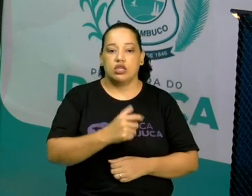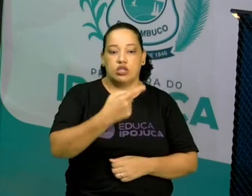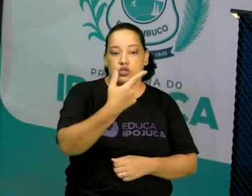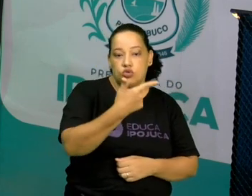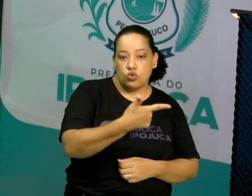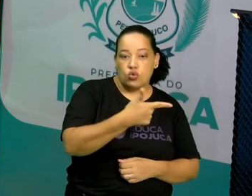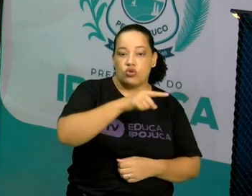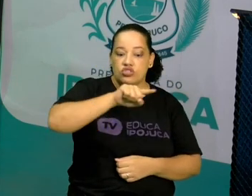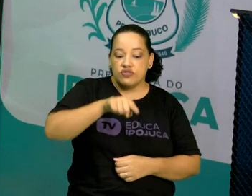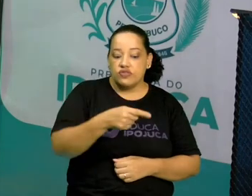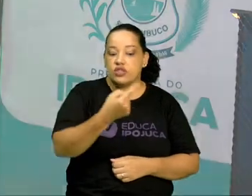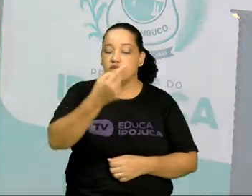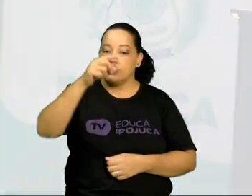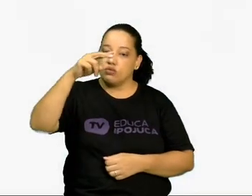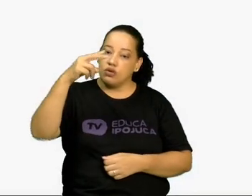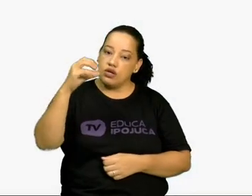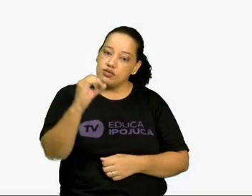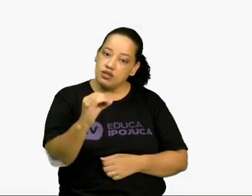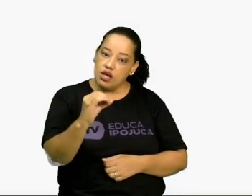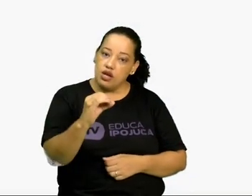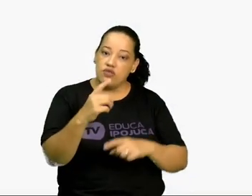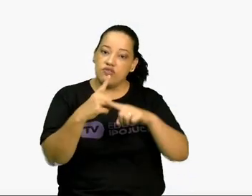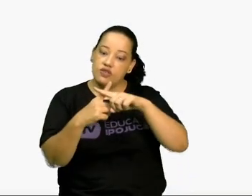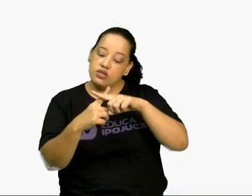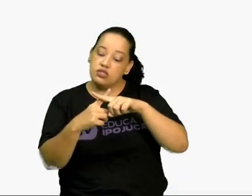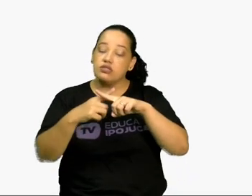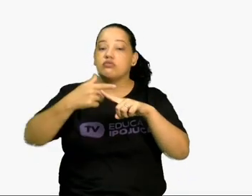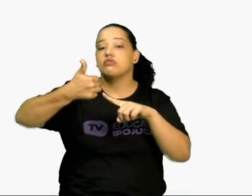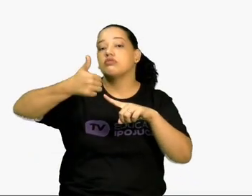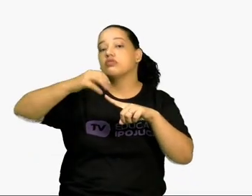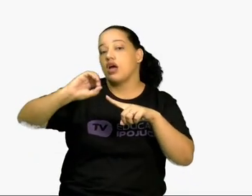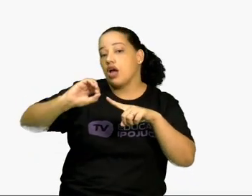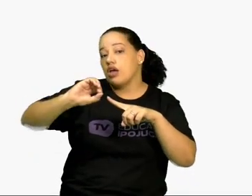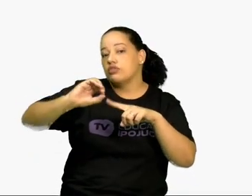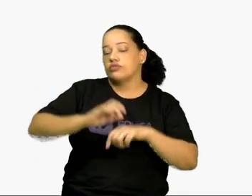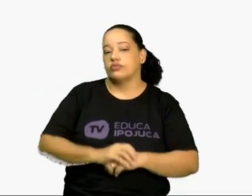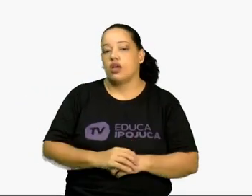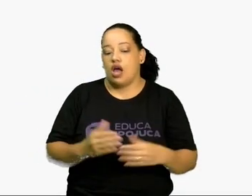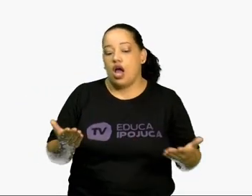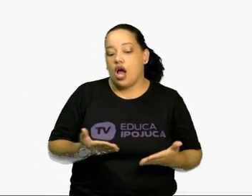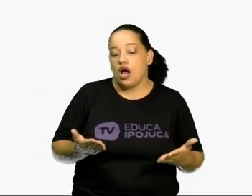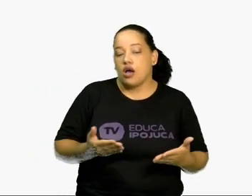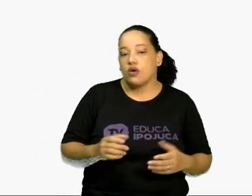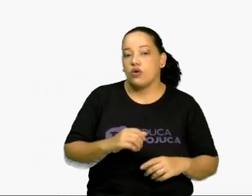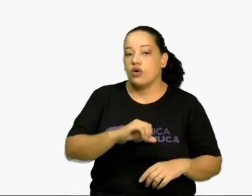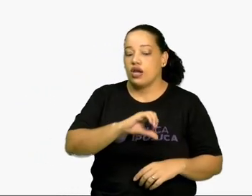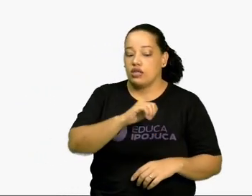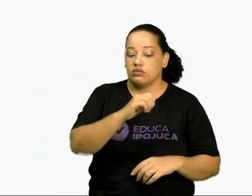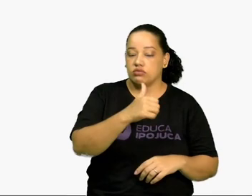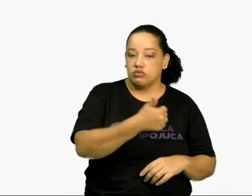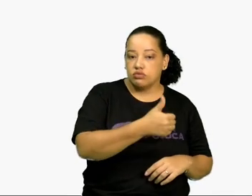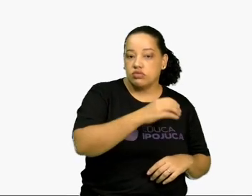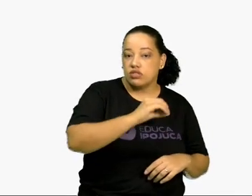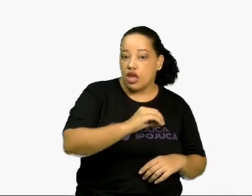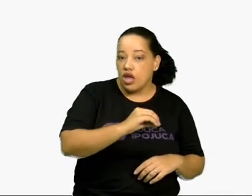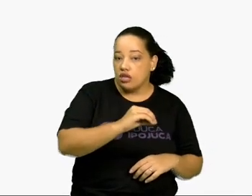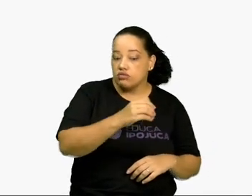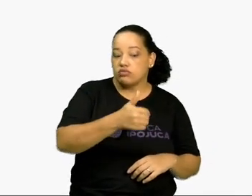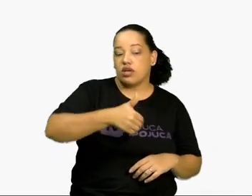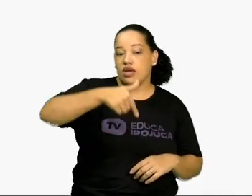,0 vezes 10, a primeira potência. Vezes o 10 elevado a 7. Então,